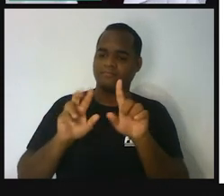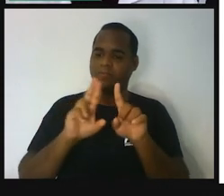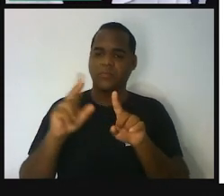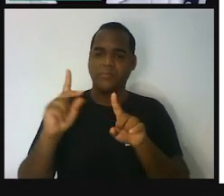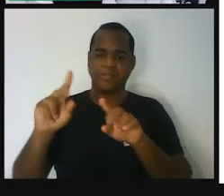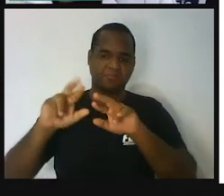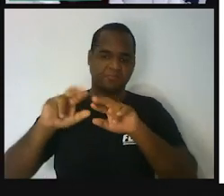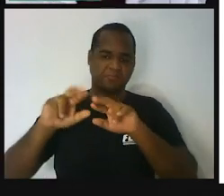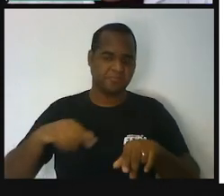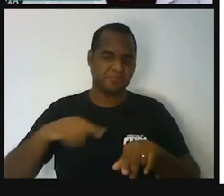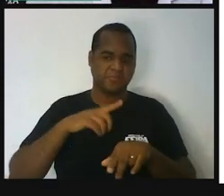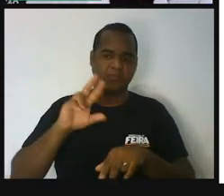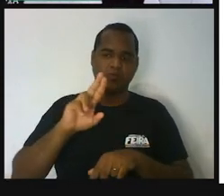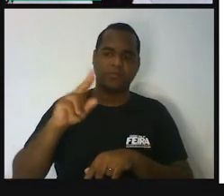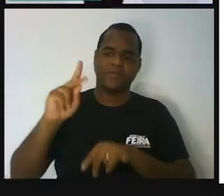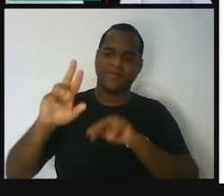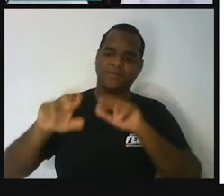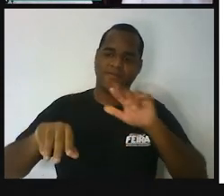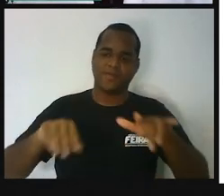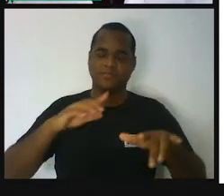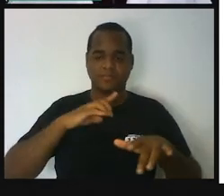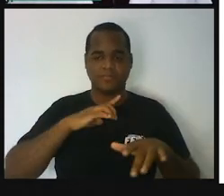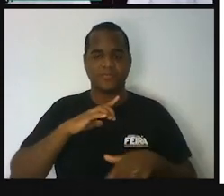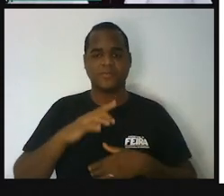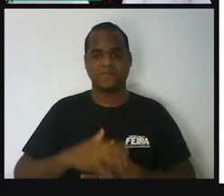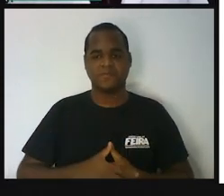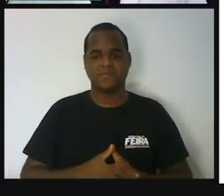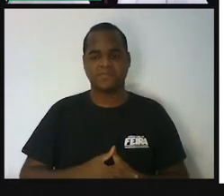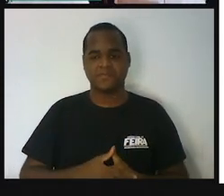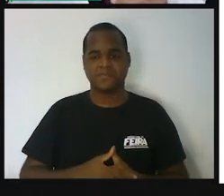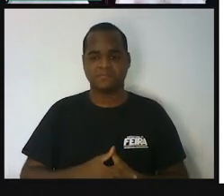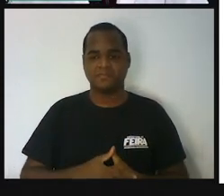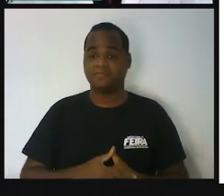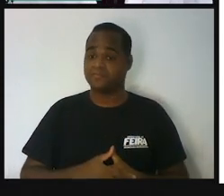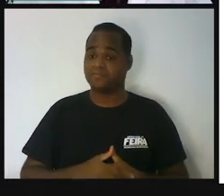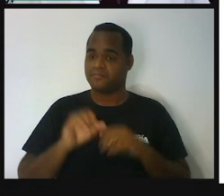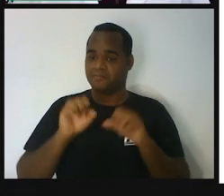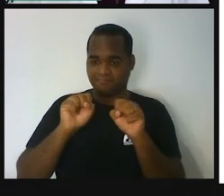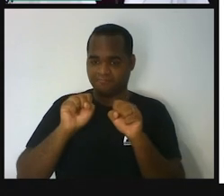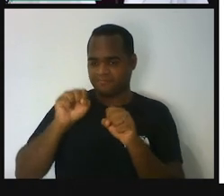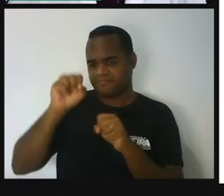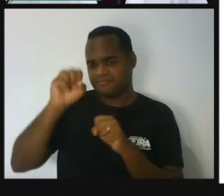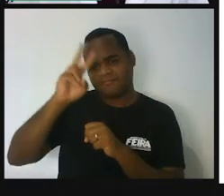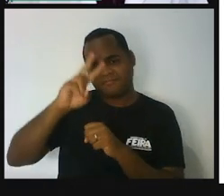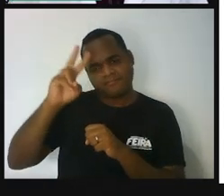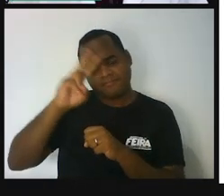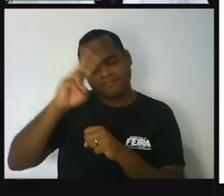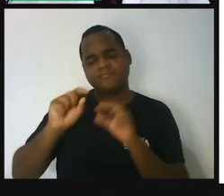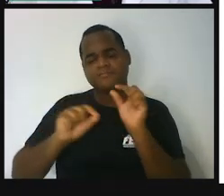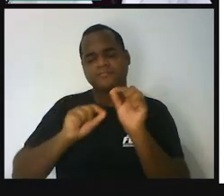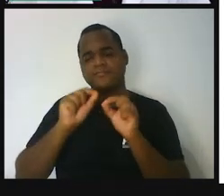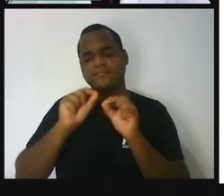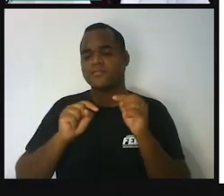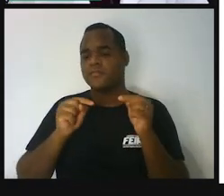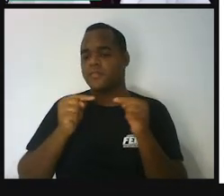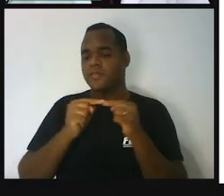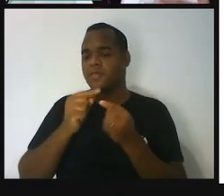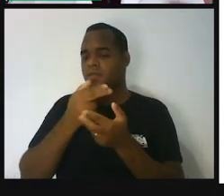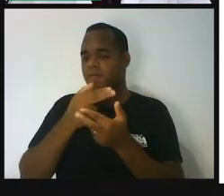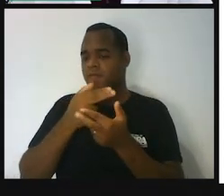coisas, os nomes desses objetos, que te faz lembrar figuras